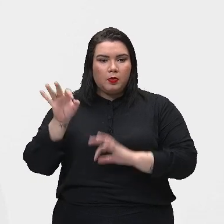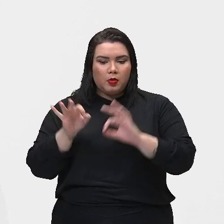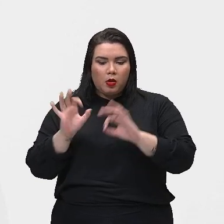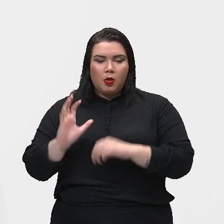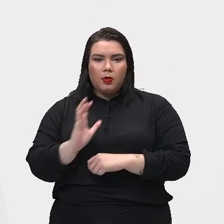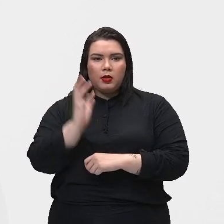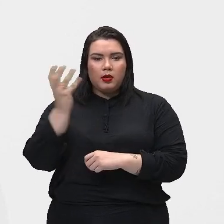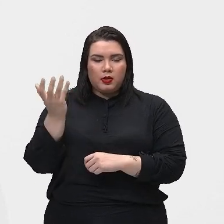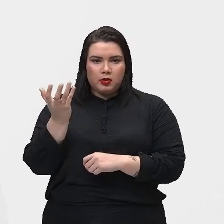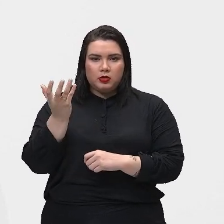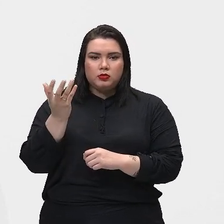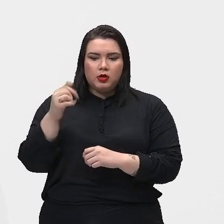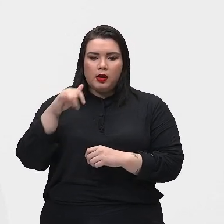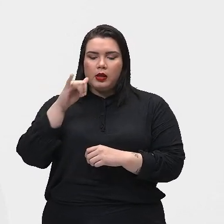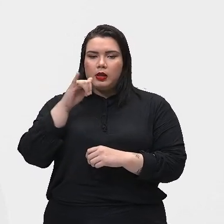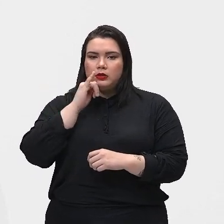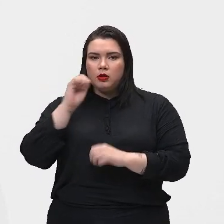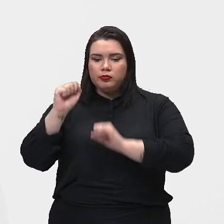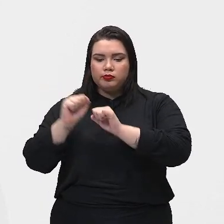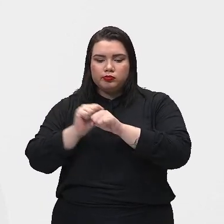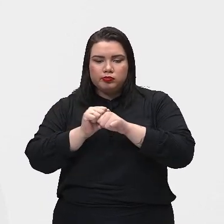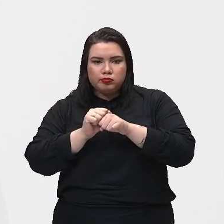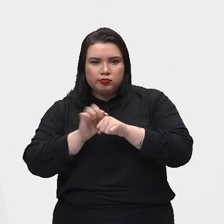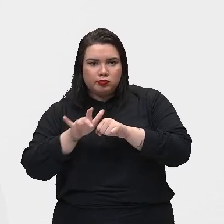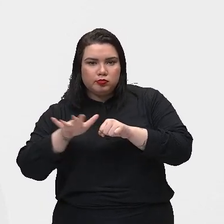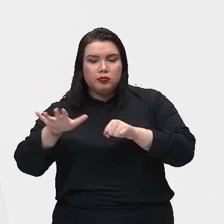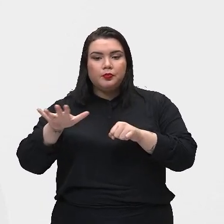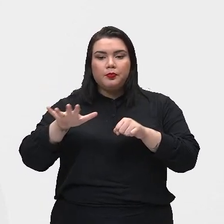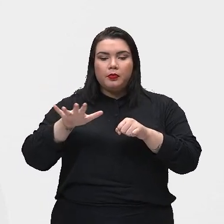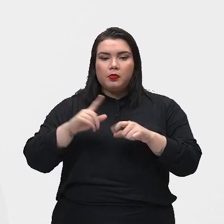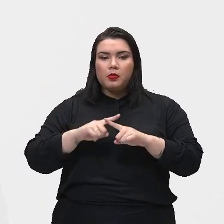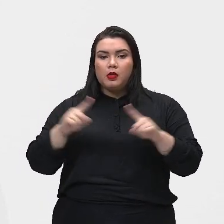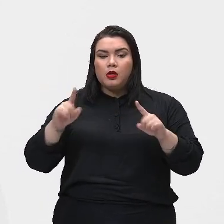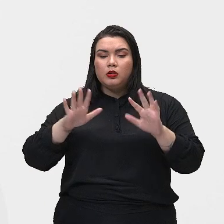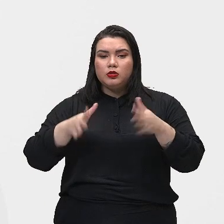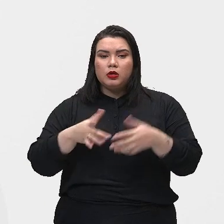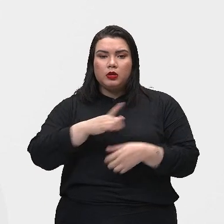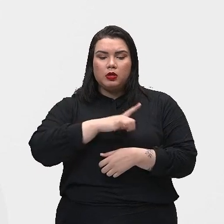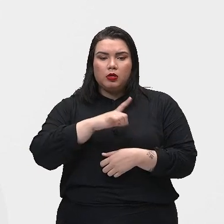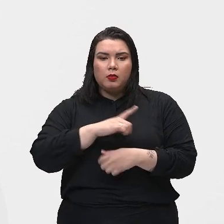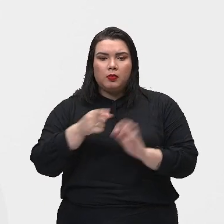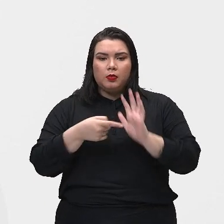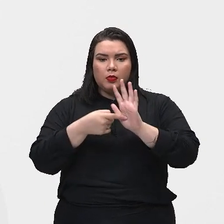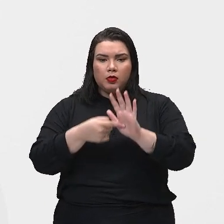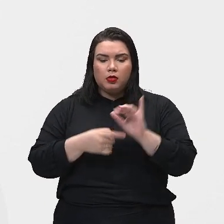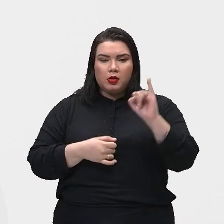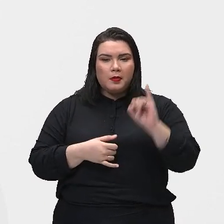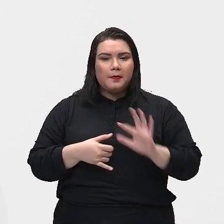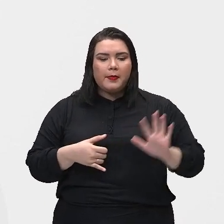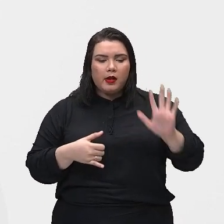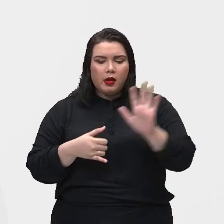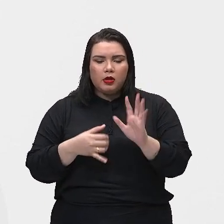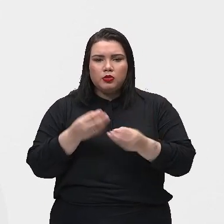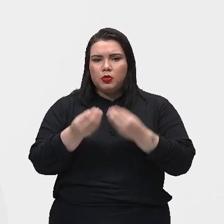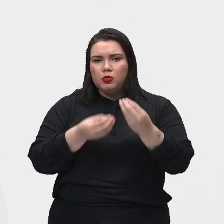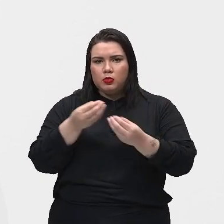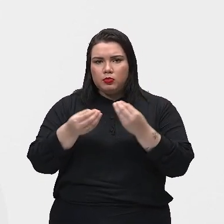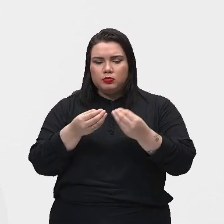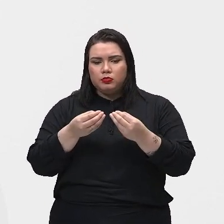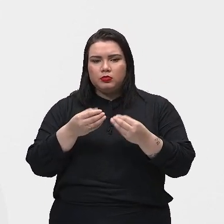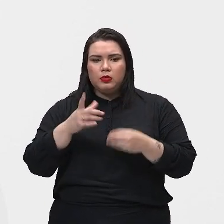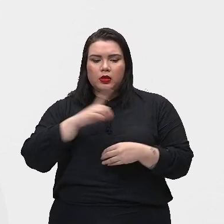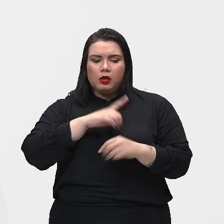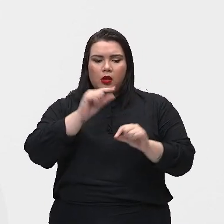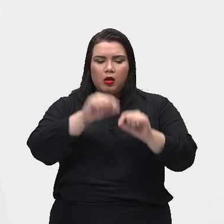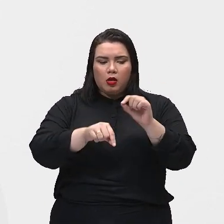ocorre de irradiação térmica. E quem já teve situações, aí está demonstrado uma lareira, né? Mas, no